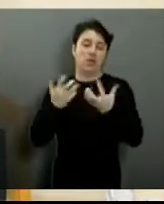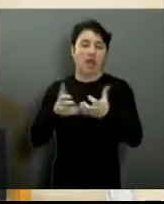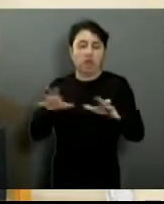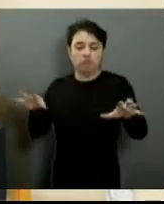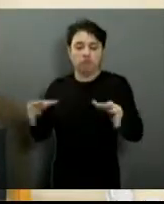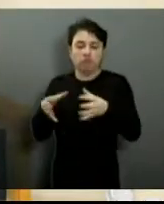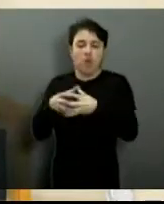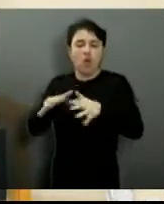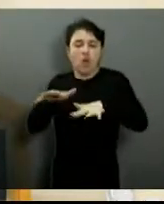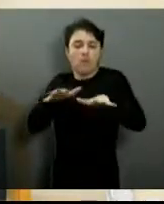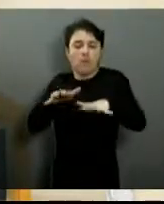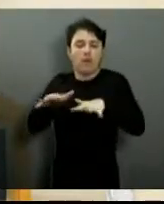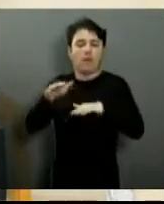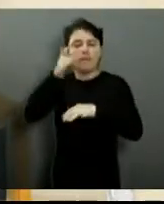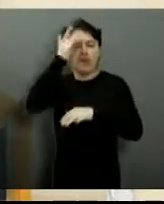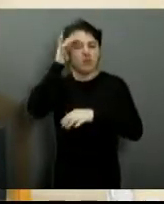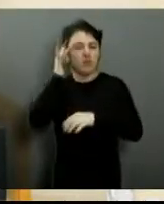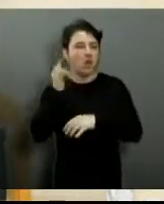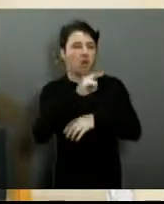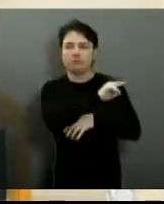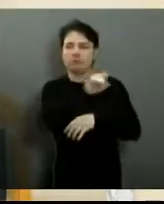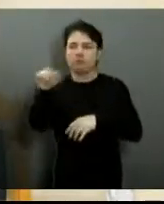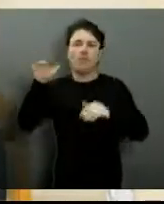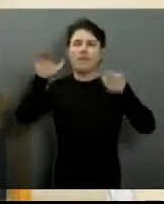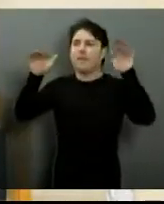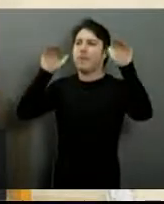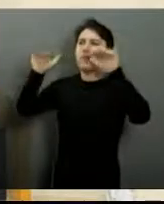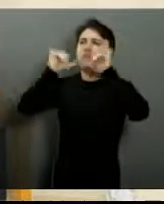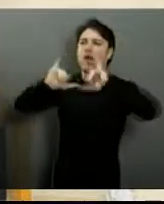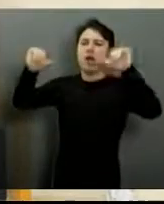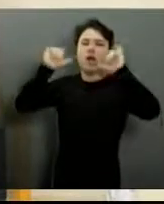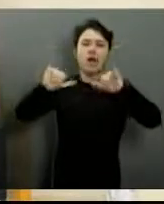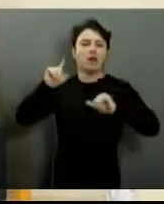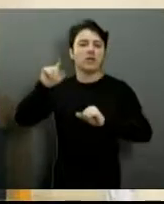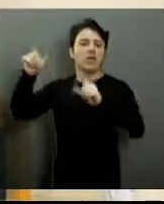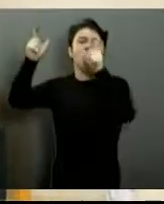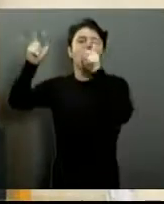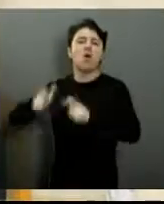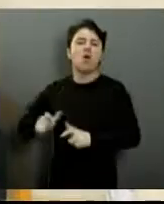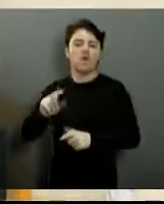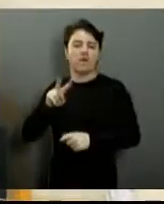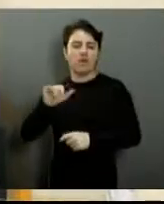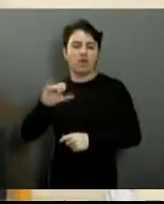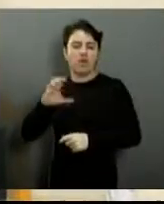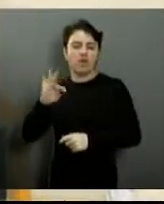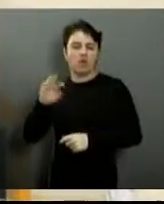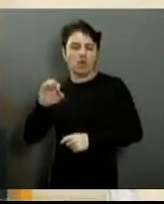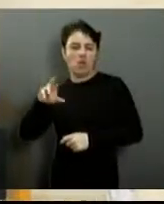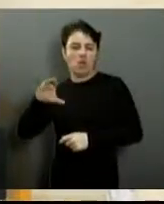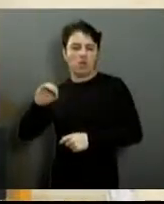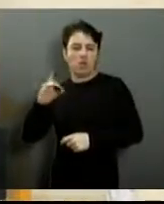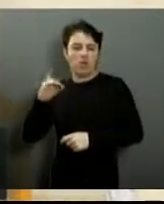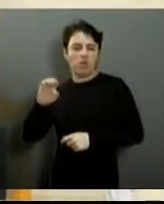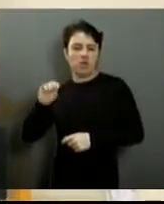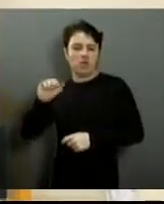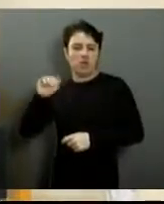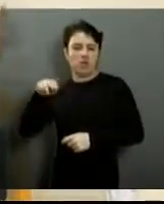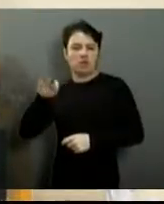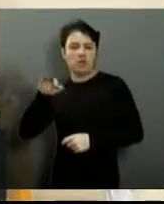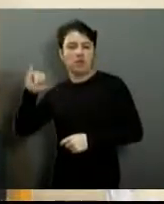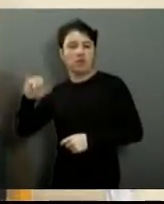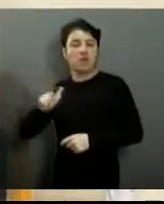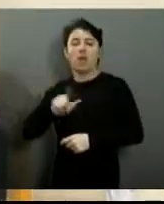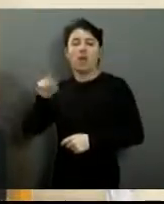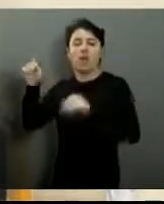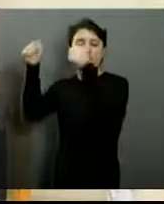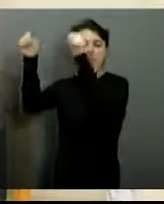da população nos postos de saúde mais próximos. Se você está no Vitório Desante, no posto de saúde, na creche, lá estará fixado, então, o endereço mais